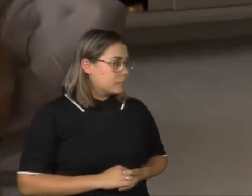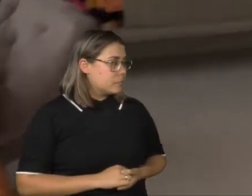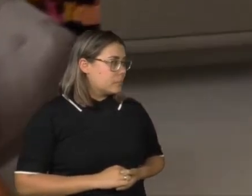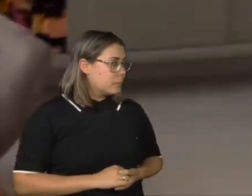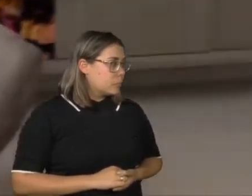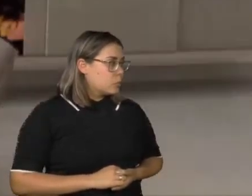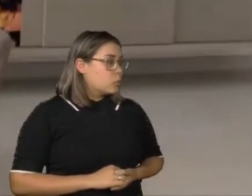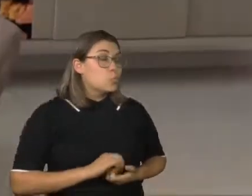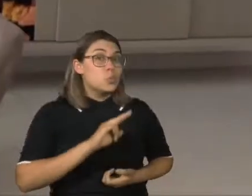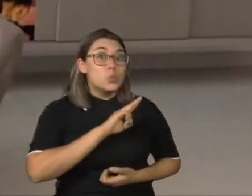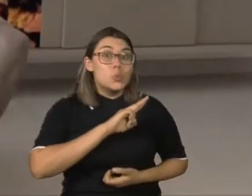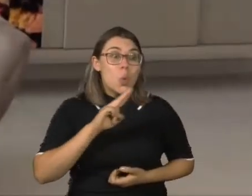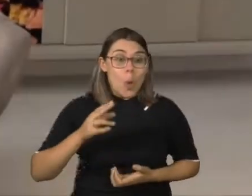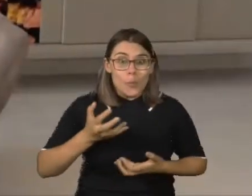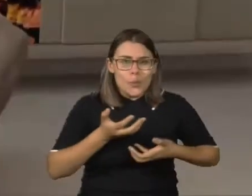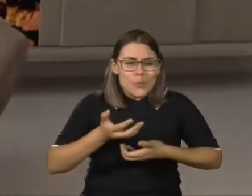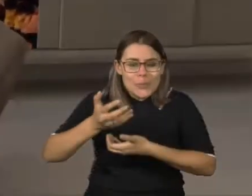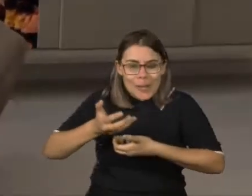Como é o nome dele, Pedro?